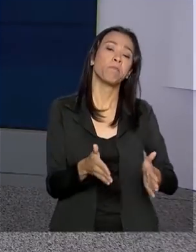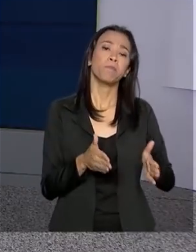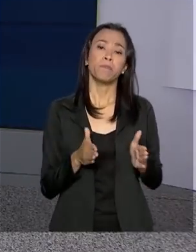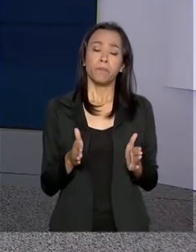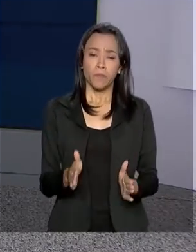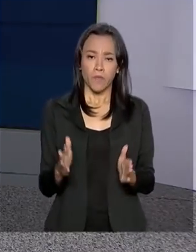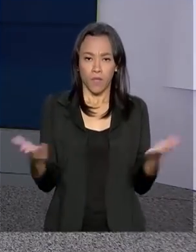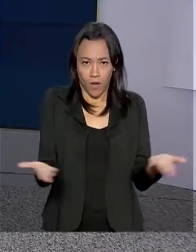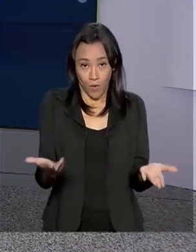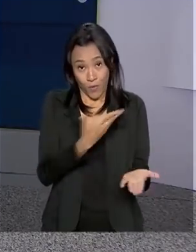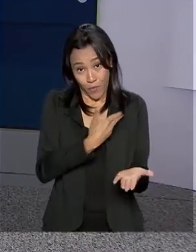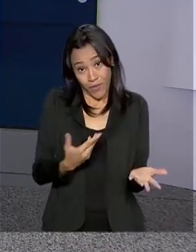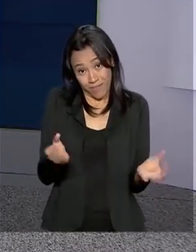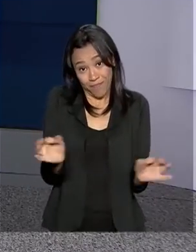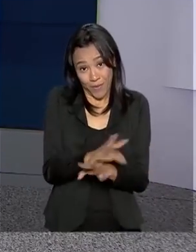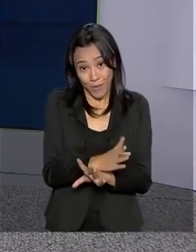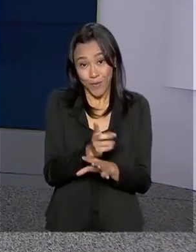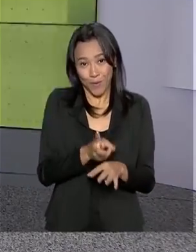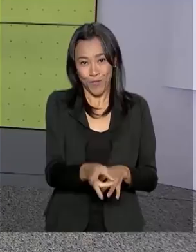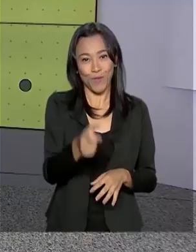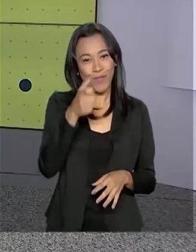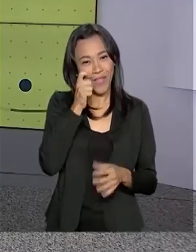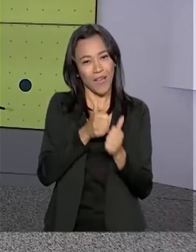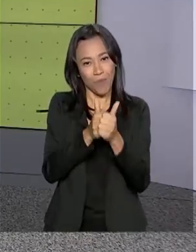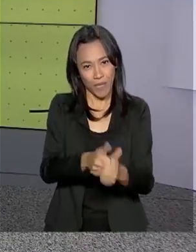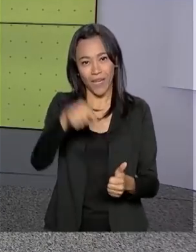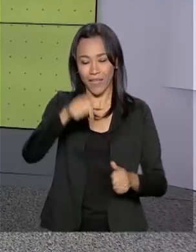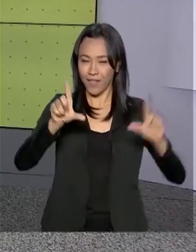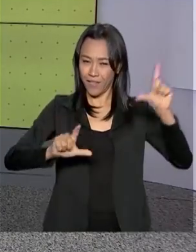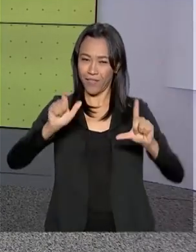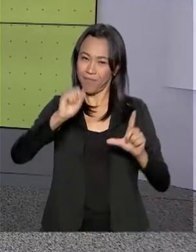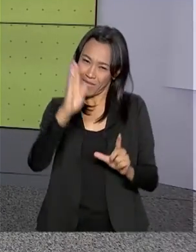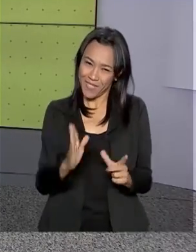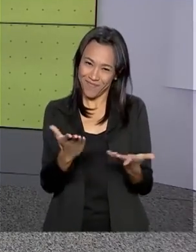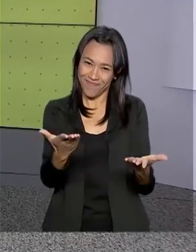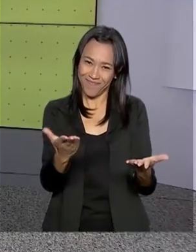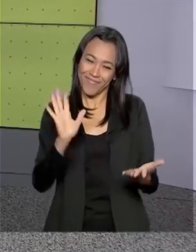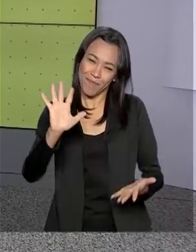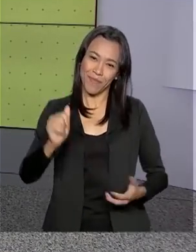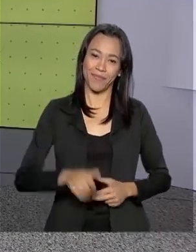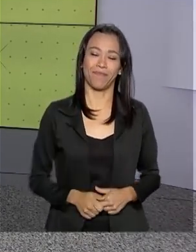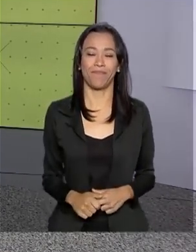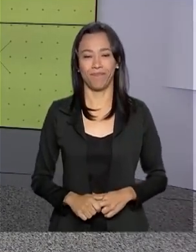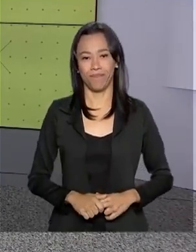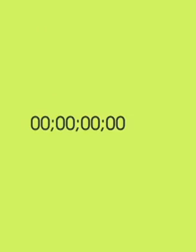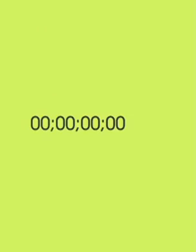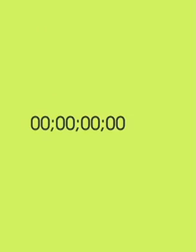Bom, e o governo agora fica por aqui. Continue nos acompanhando aqui na TV Brasil. Até mais.